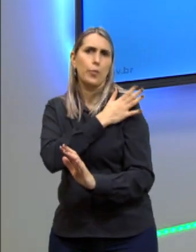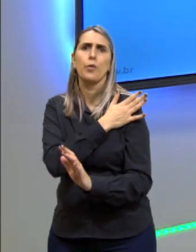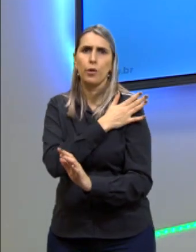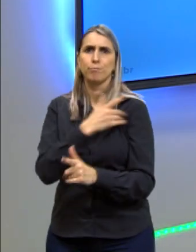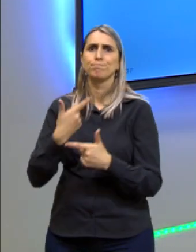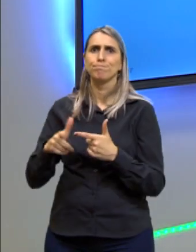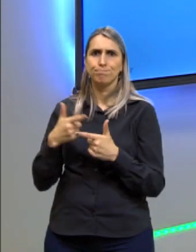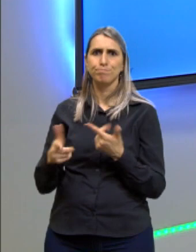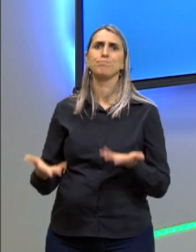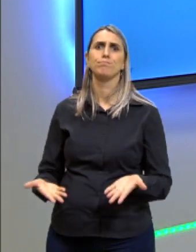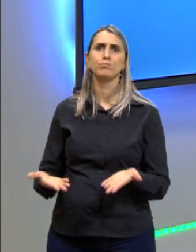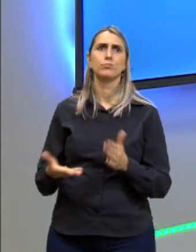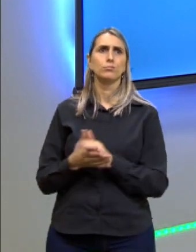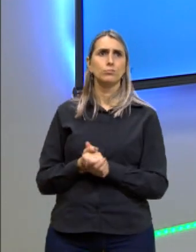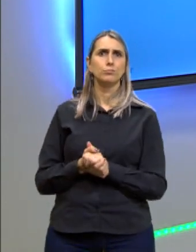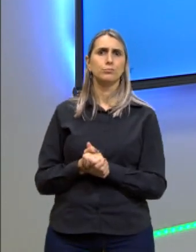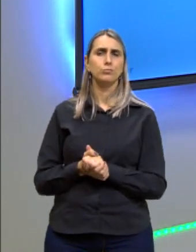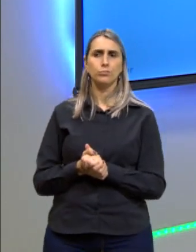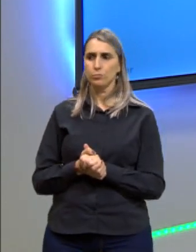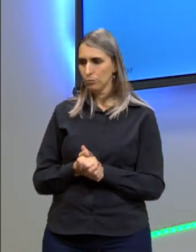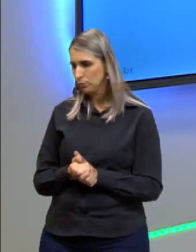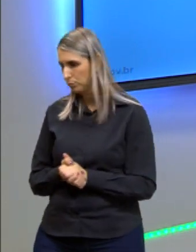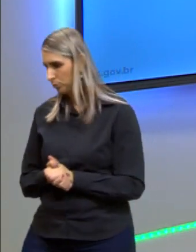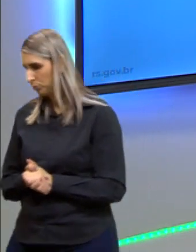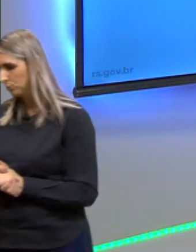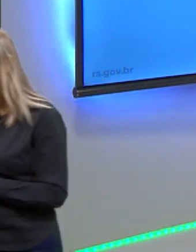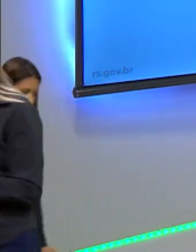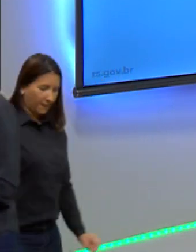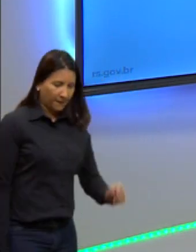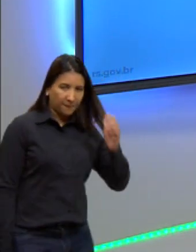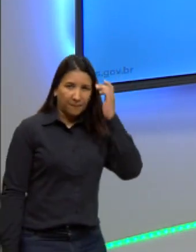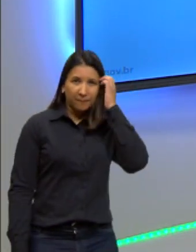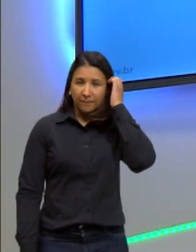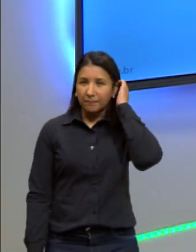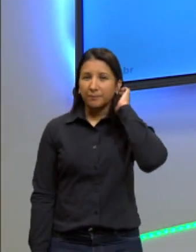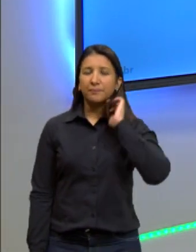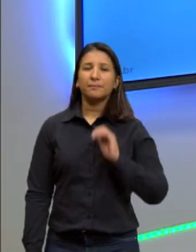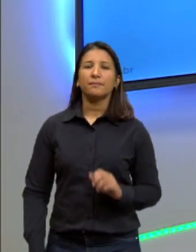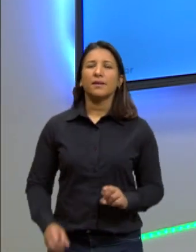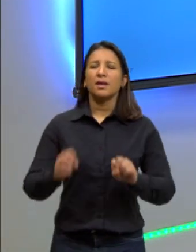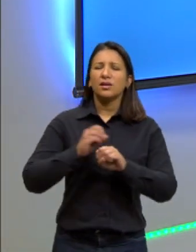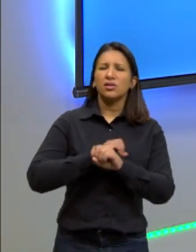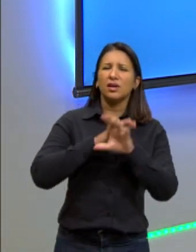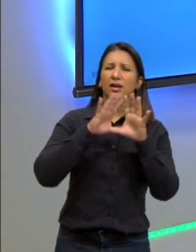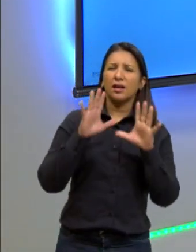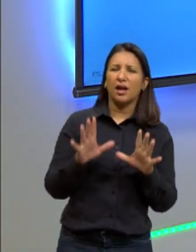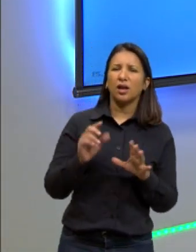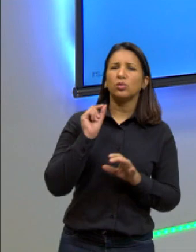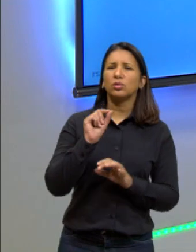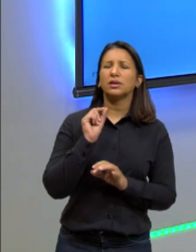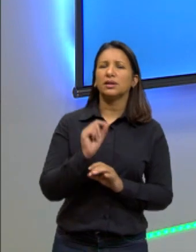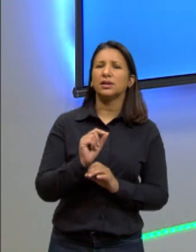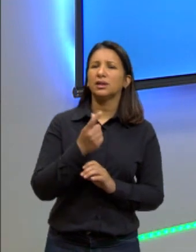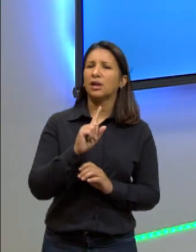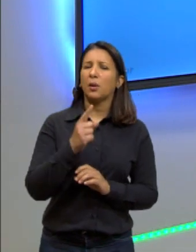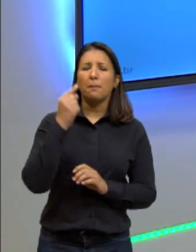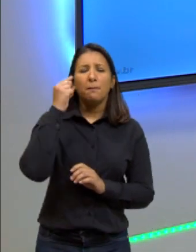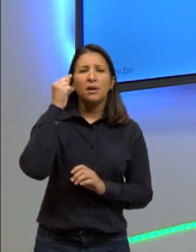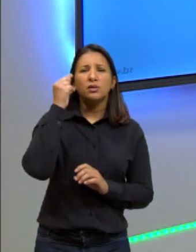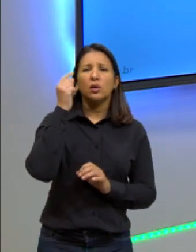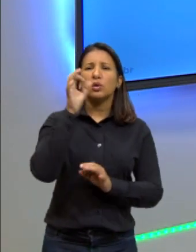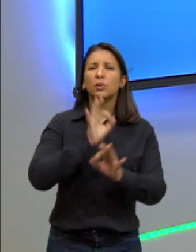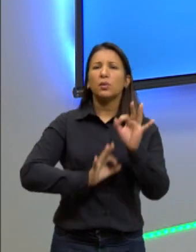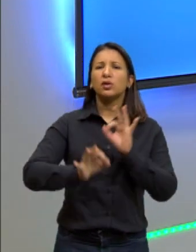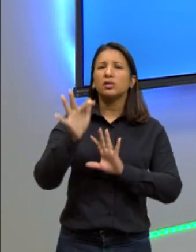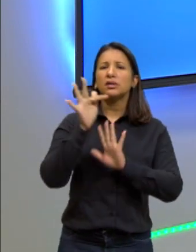tem um problema, gente. Porque, olha só, ele deixa claro para a banca que ele não pensou num projeto de texto para